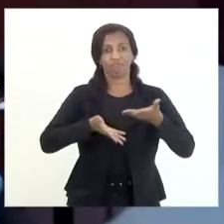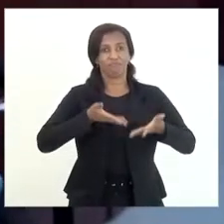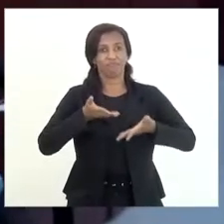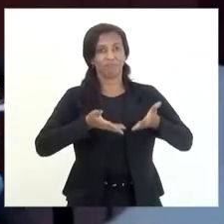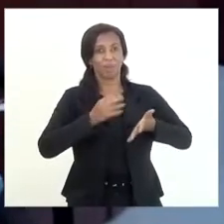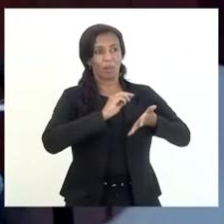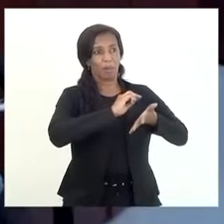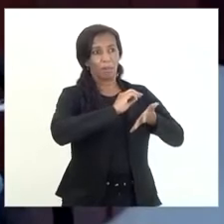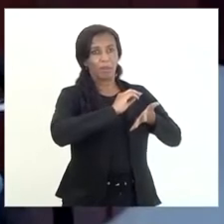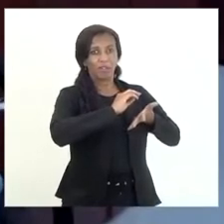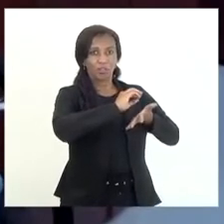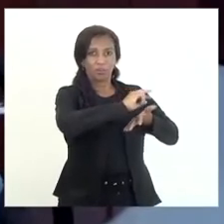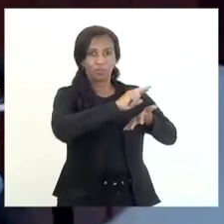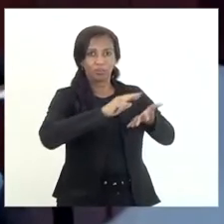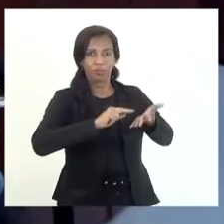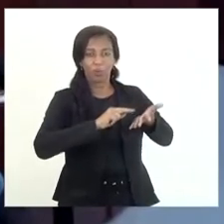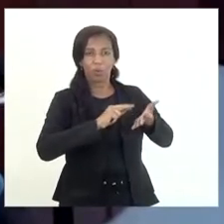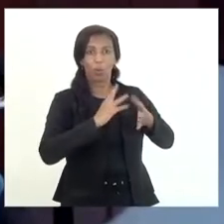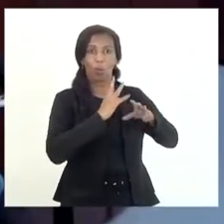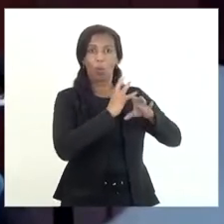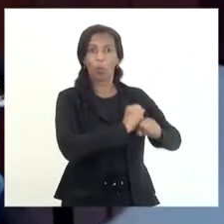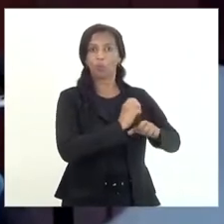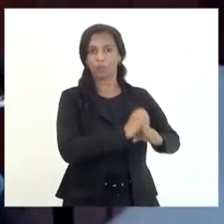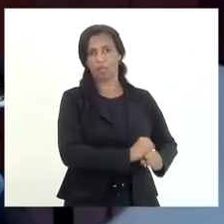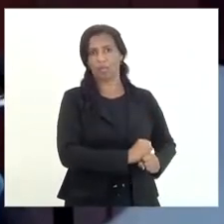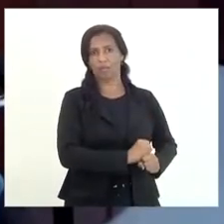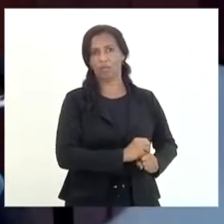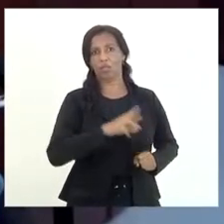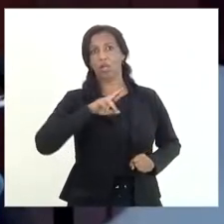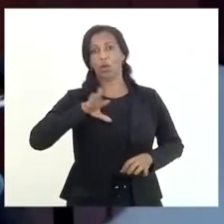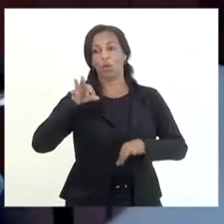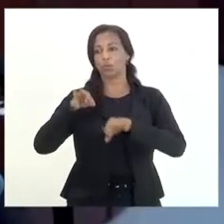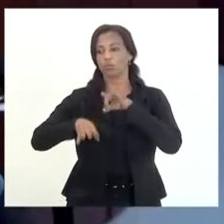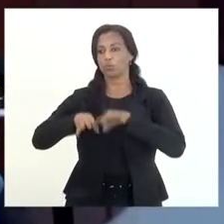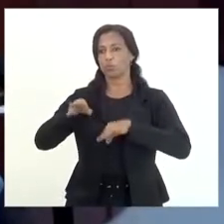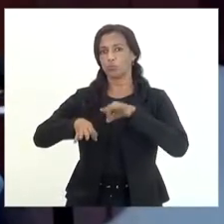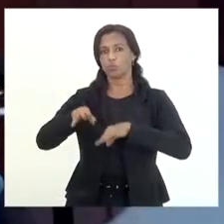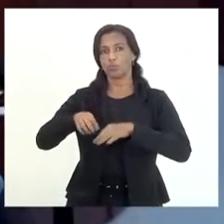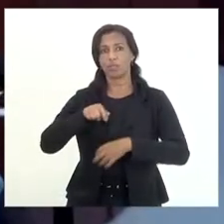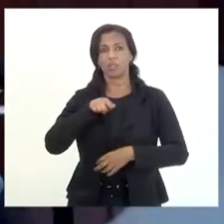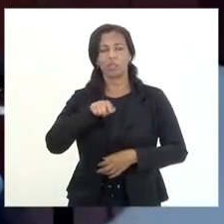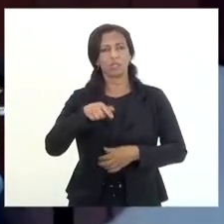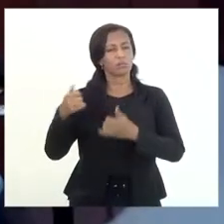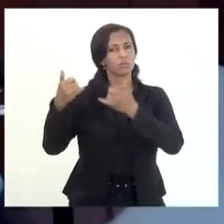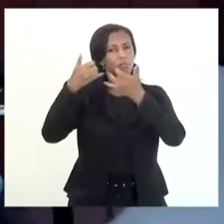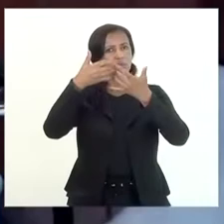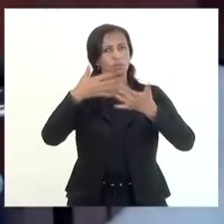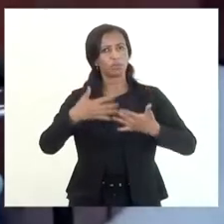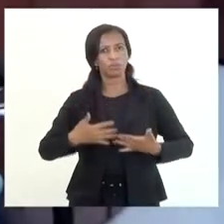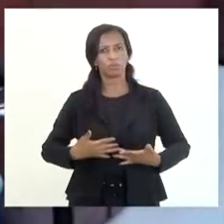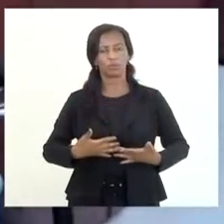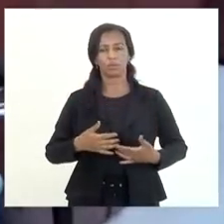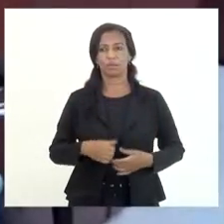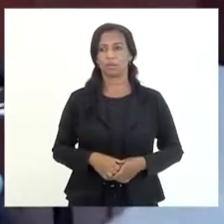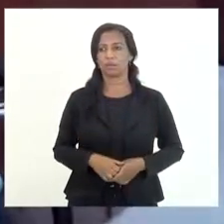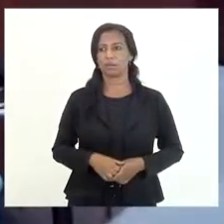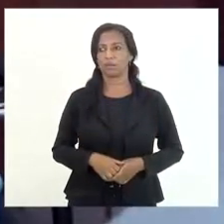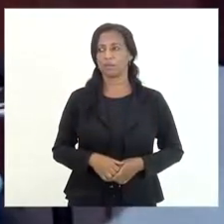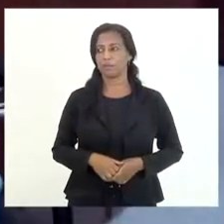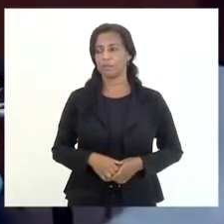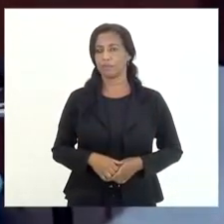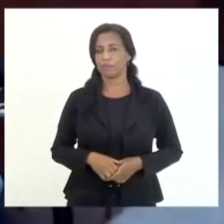critérios contábeis não exatamente de critérios jurídicos e isso foi uma explicação que